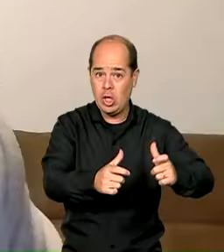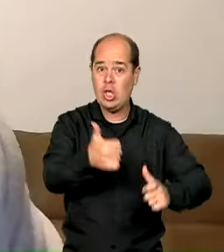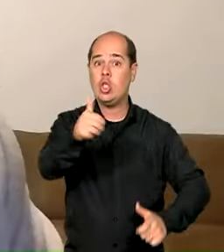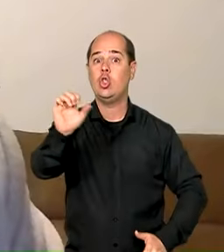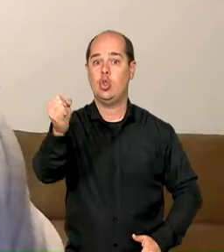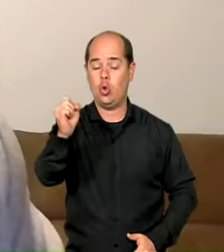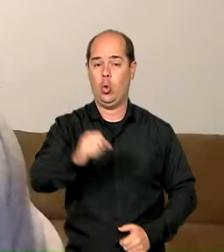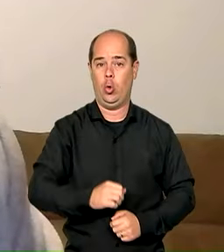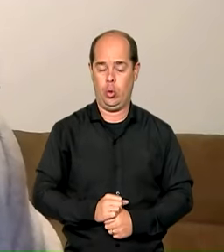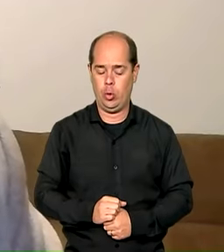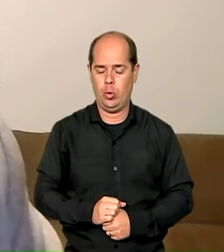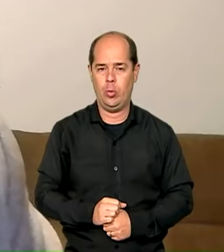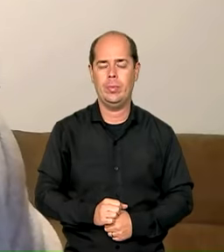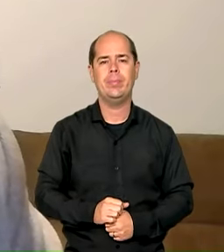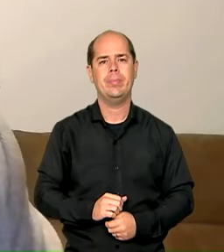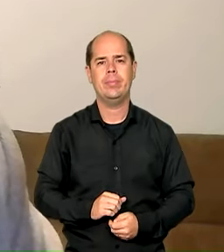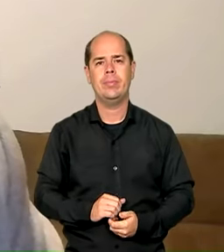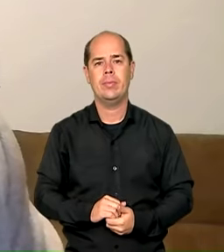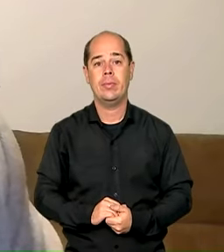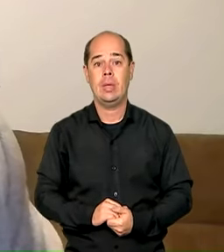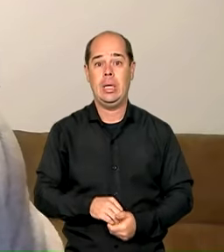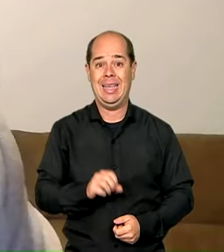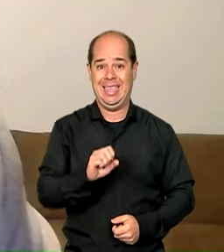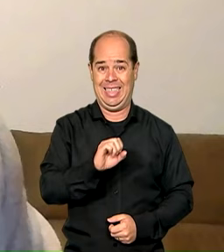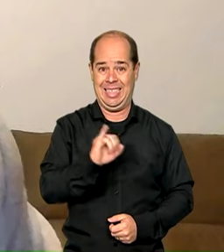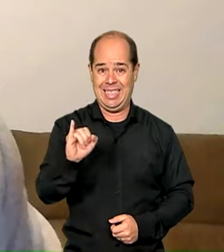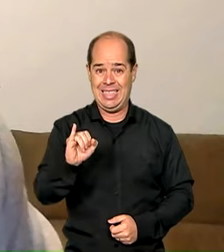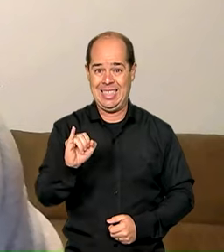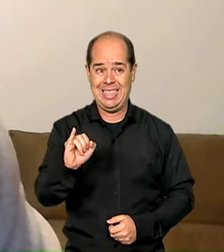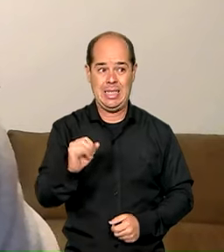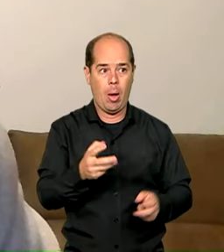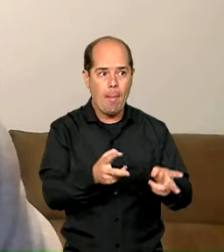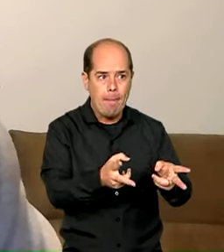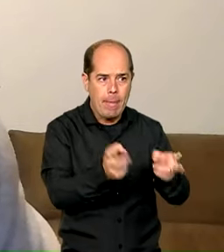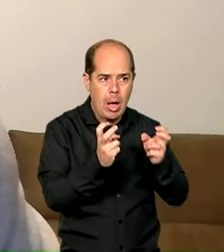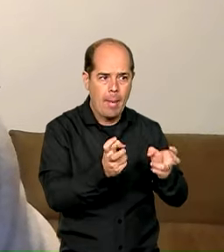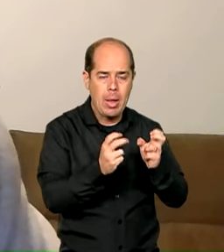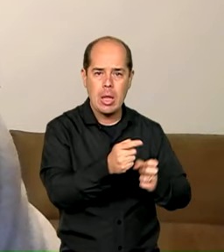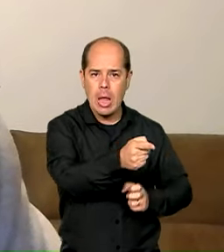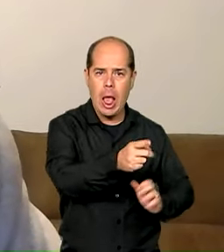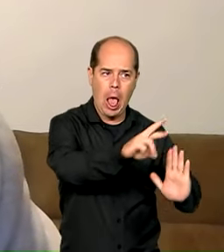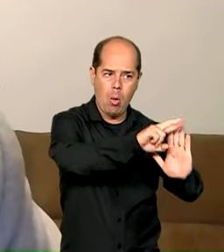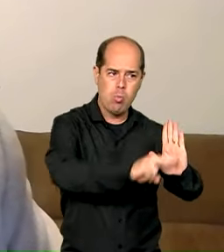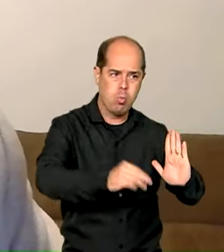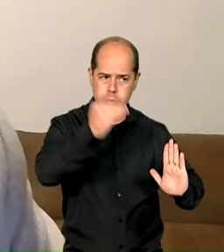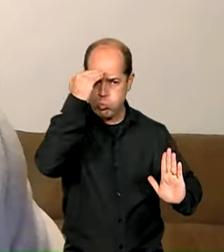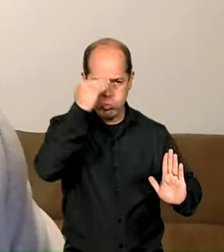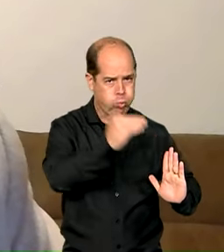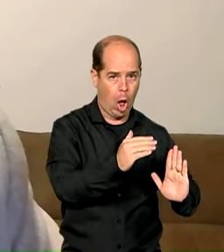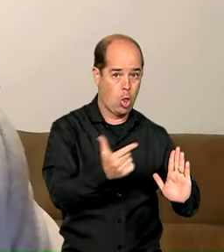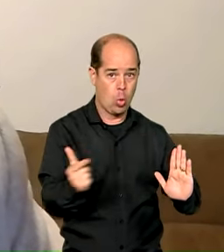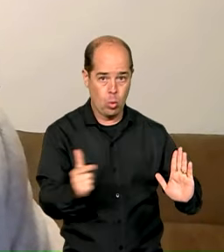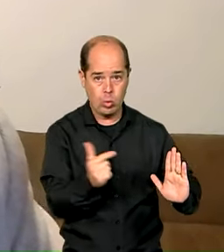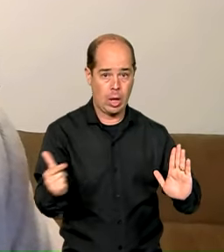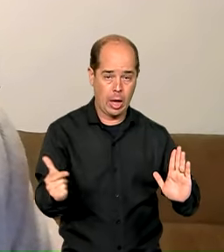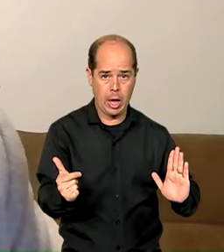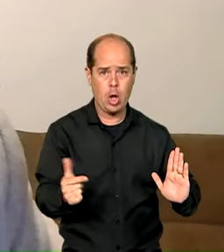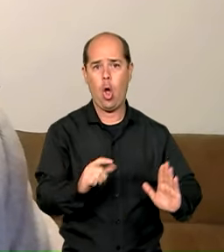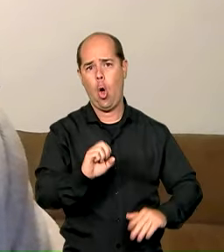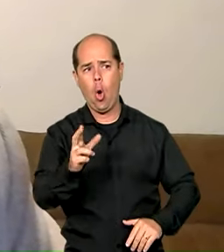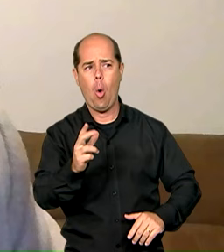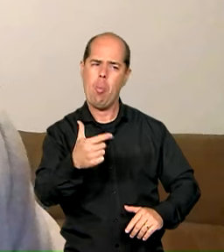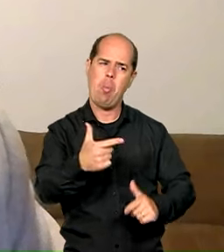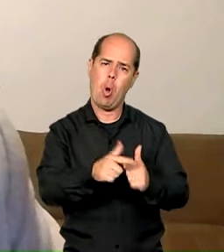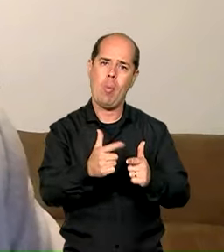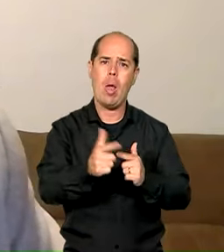Caso sejam identificados descumprimentos reiterados de normas, problemas sistêmicos, a ANAC vai tomar as